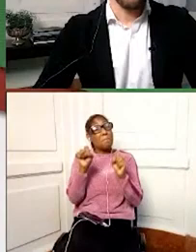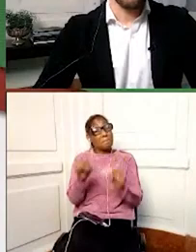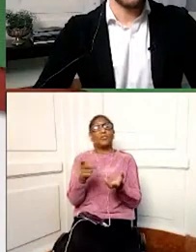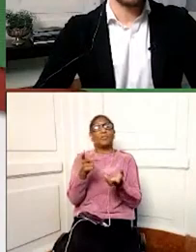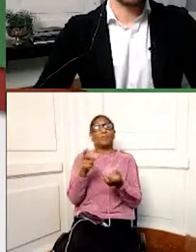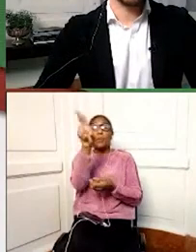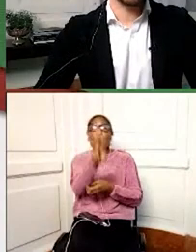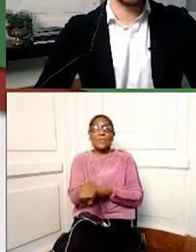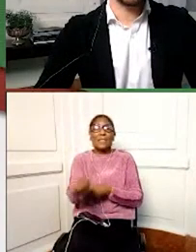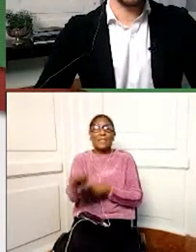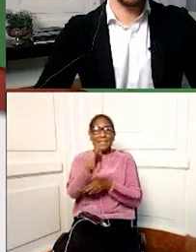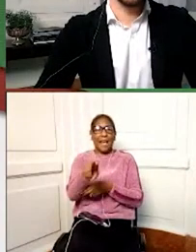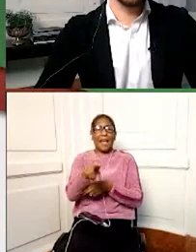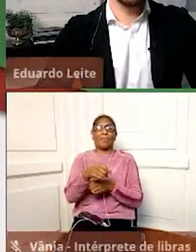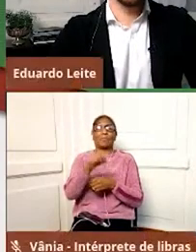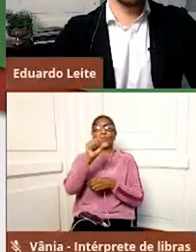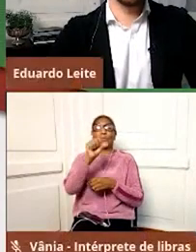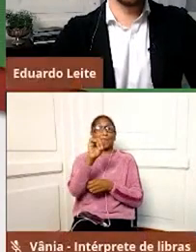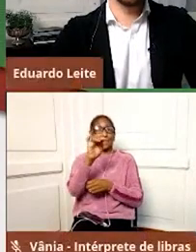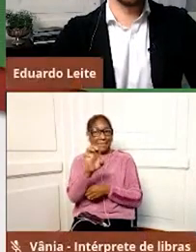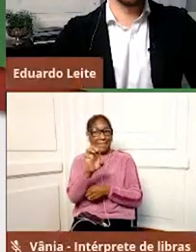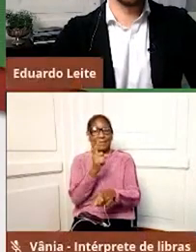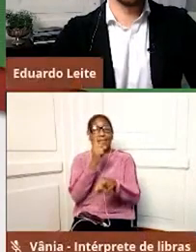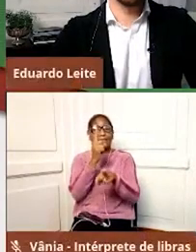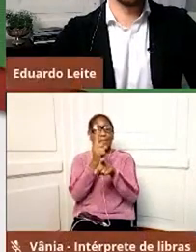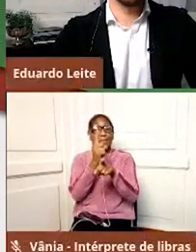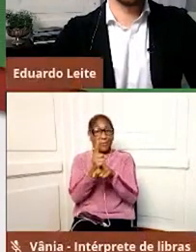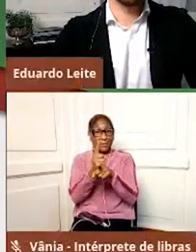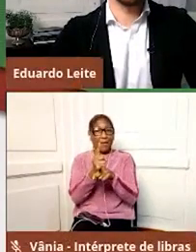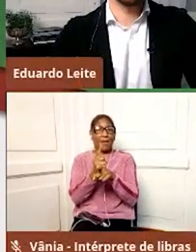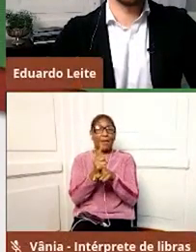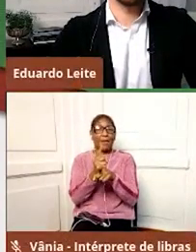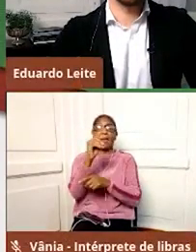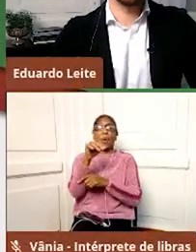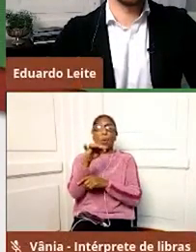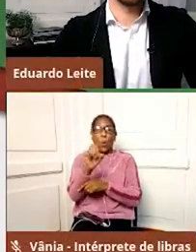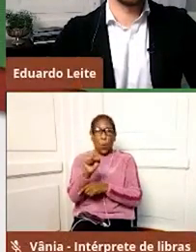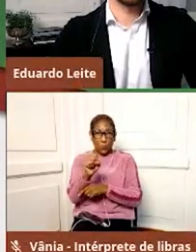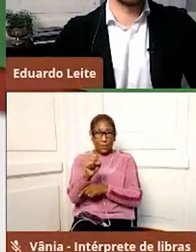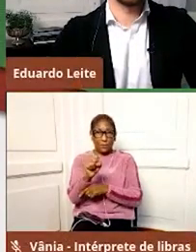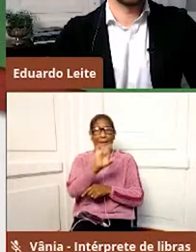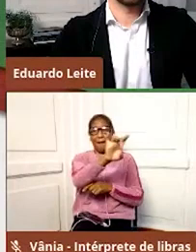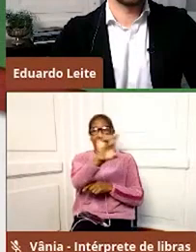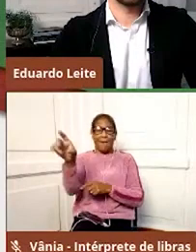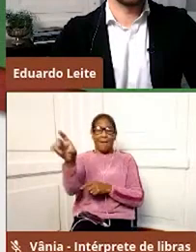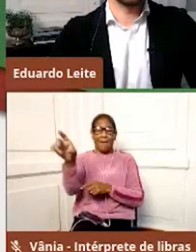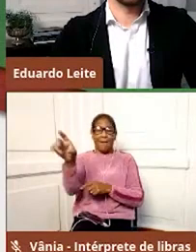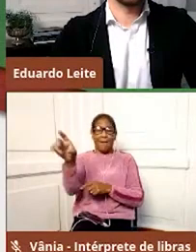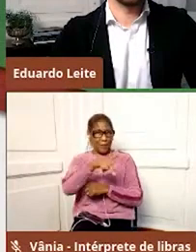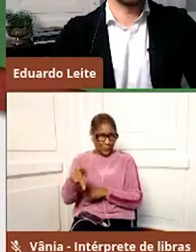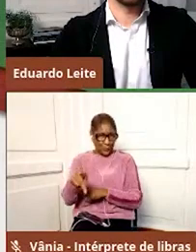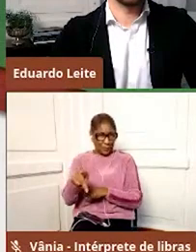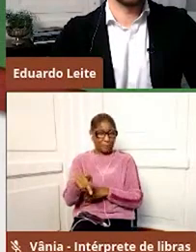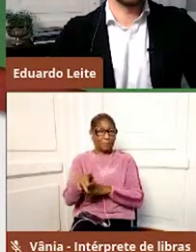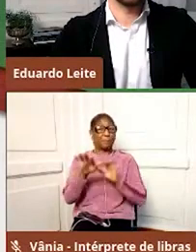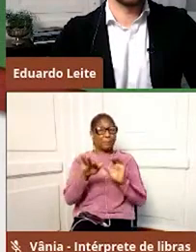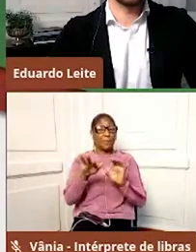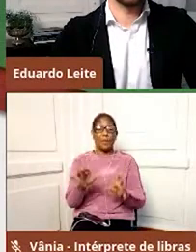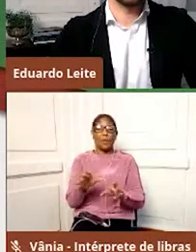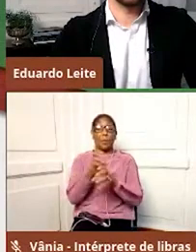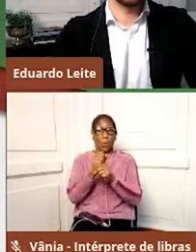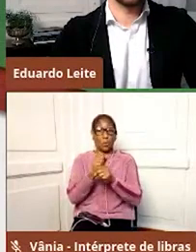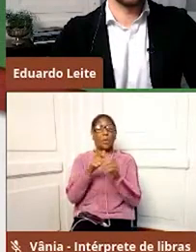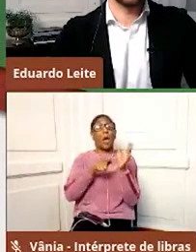site e encontrar a nova conta institucional de vocês. Essa conta é uma conta Google